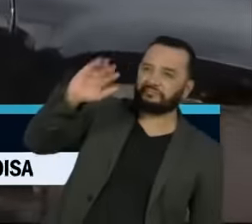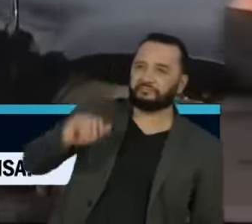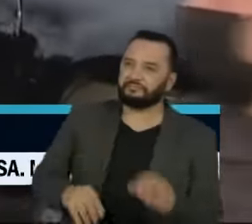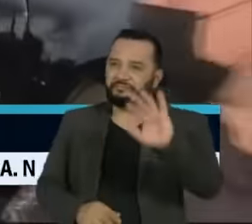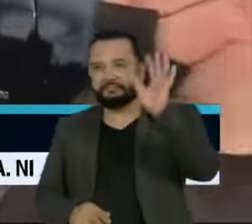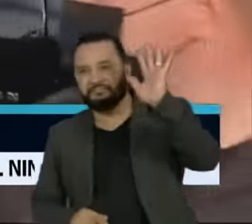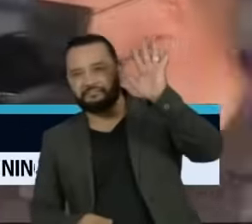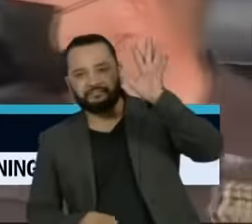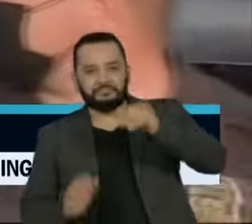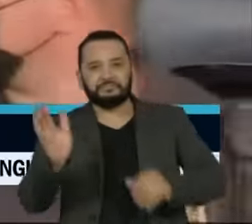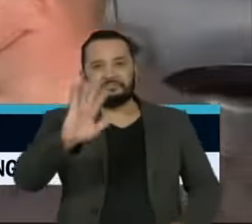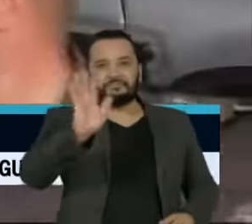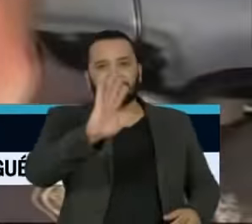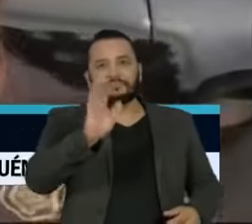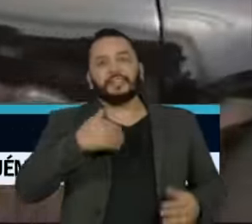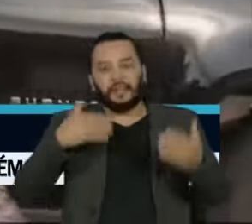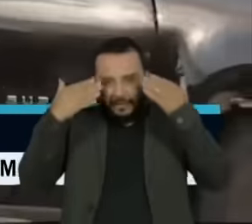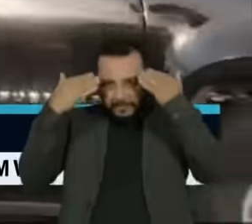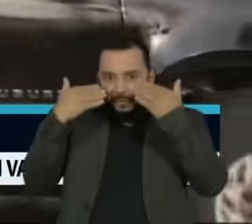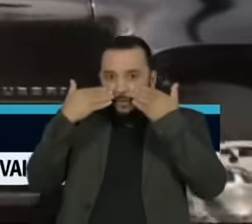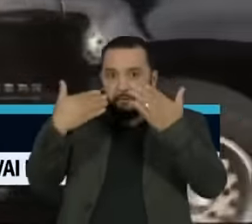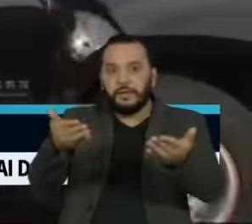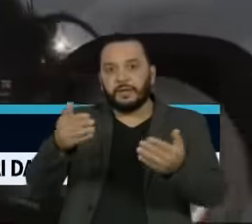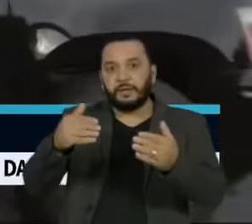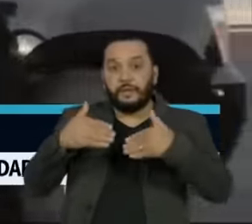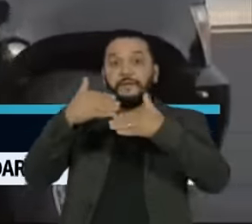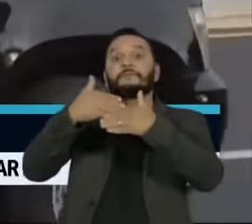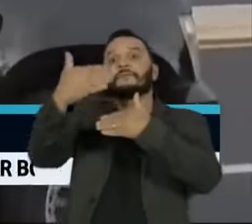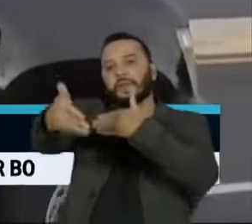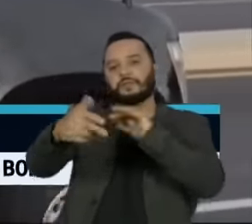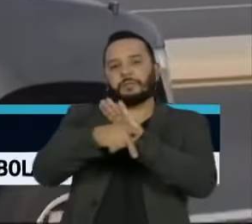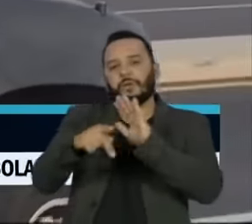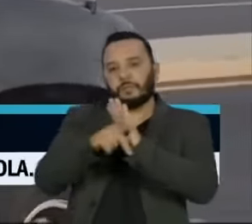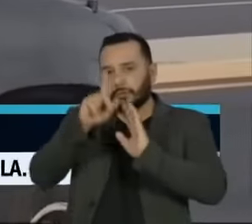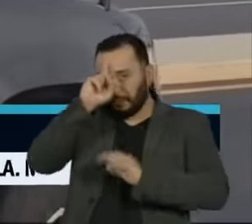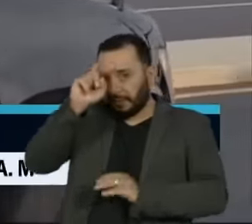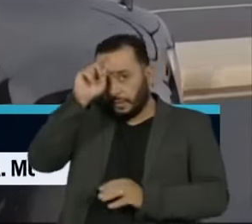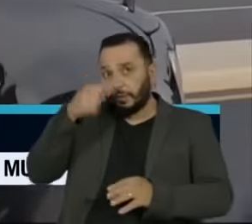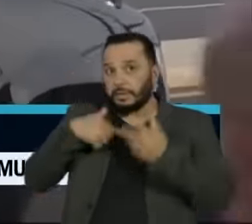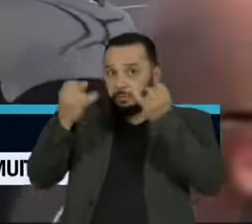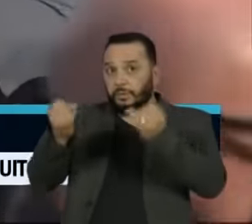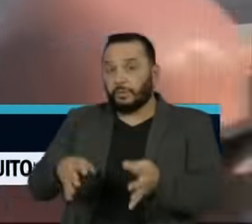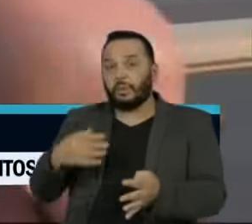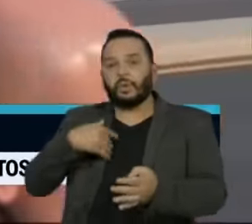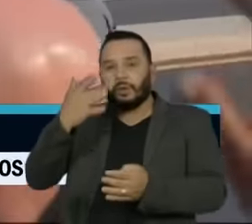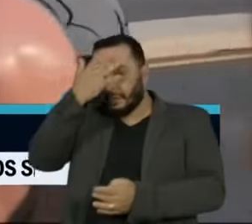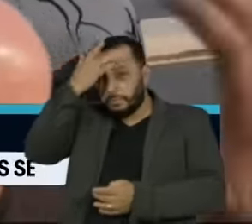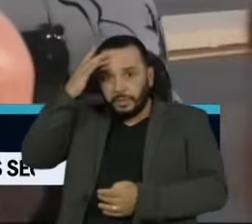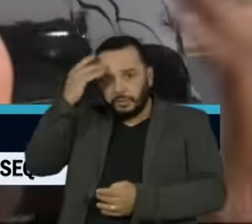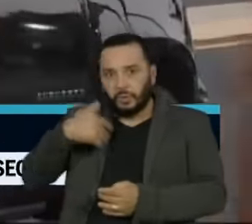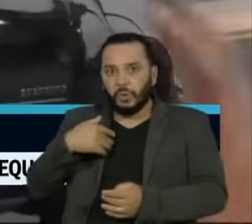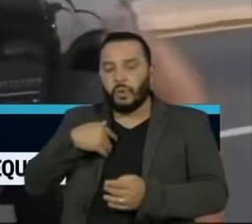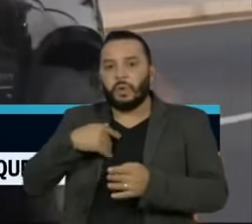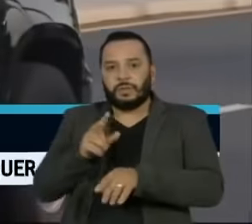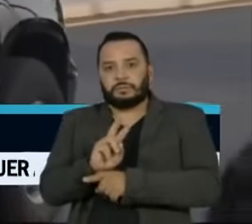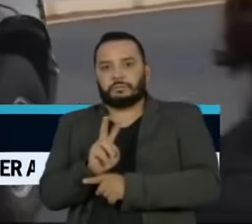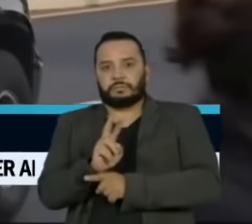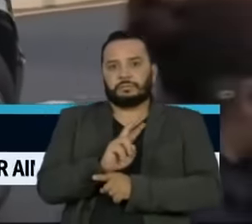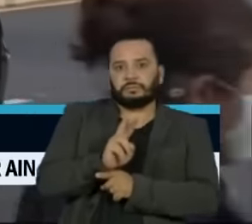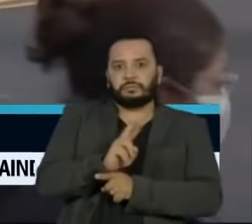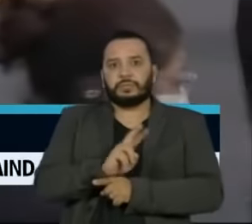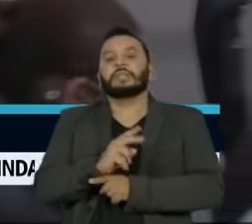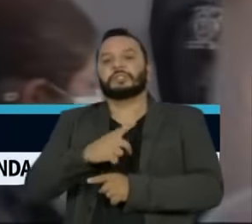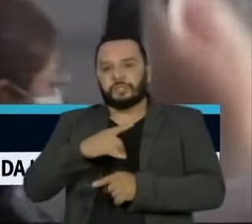estavam em frente ao local. Os médicos garantiram que os agentes do serviço secreto que o acompanharam usavam todos os